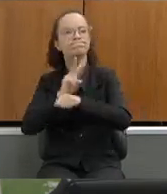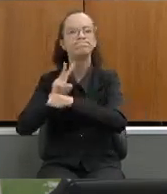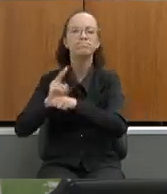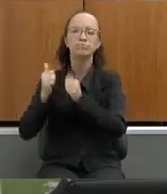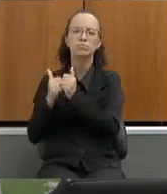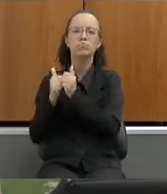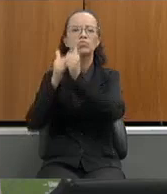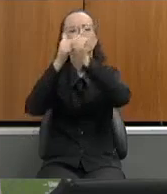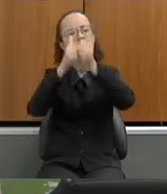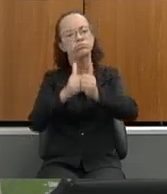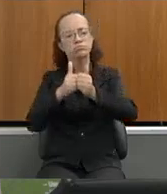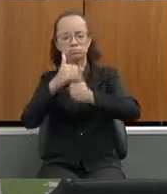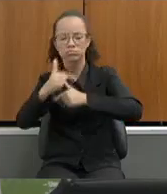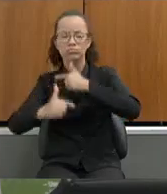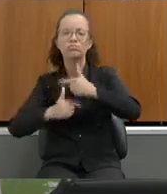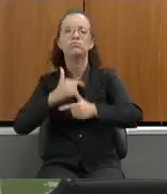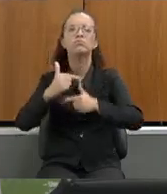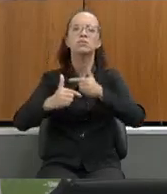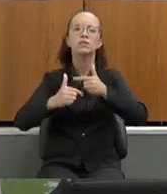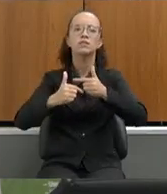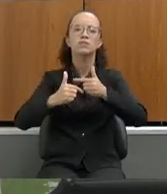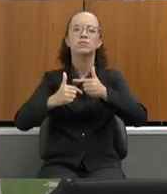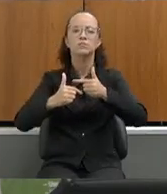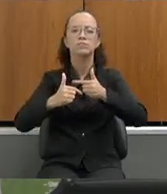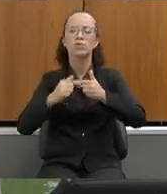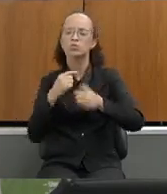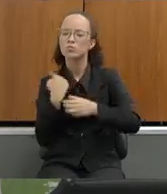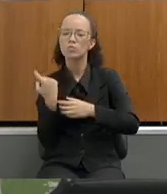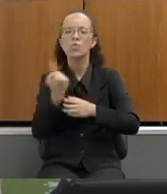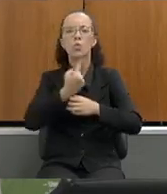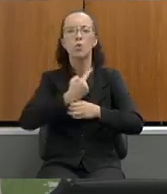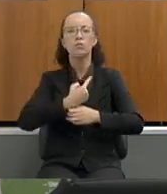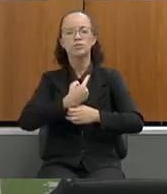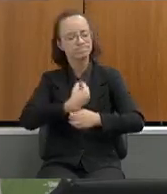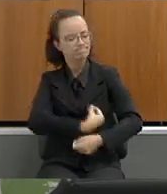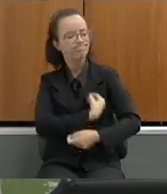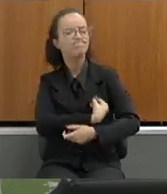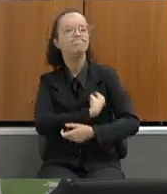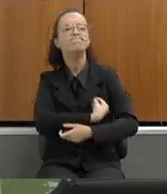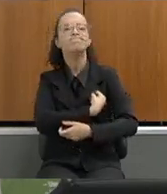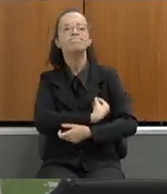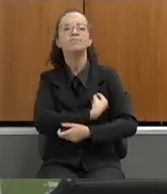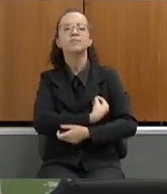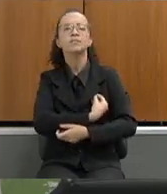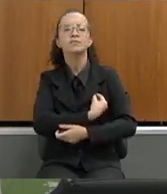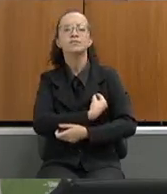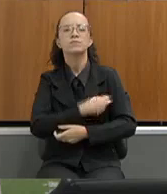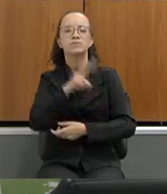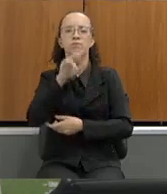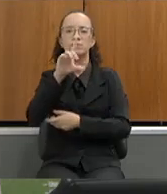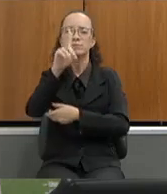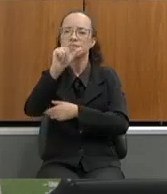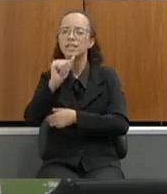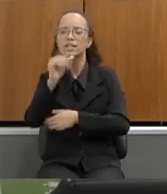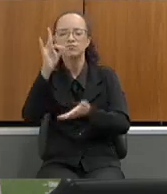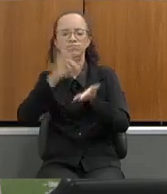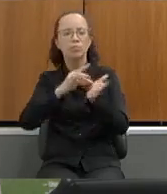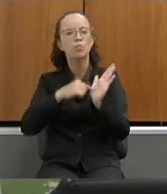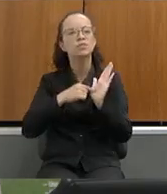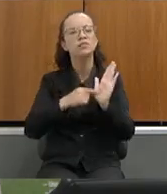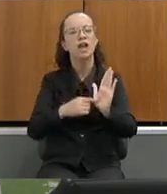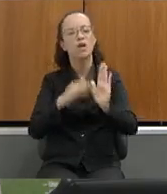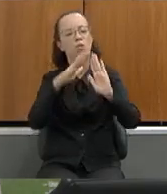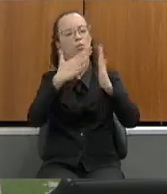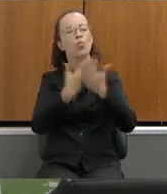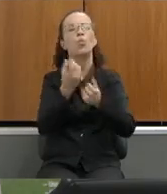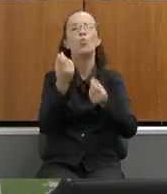acompanhamento da execução das políticas públicas trazendo a vida a vida a realidade das escolas dos profissionais da educação